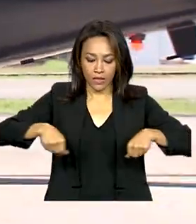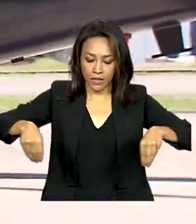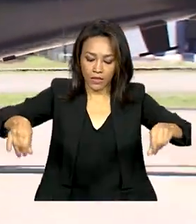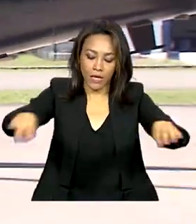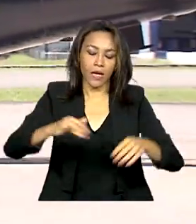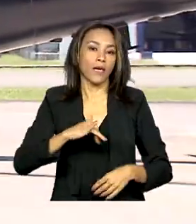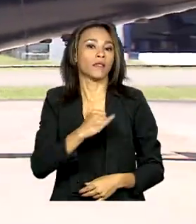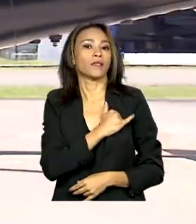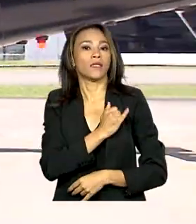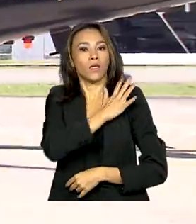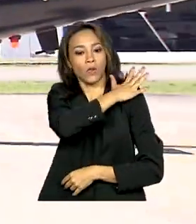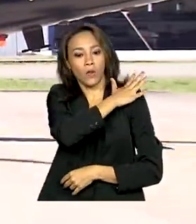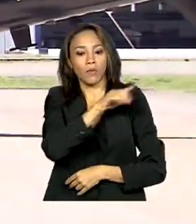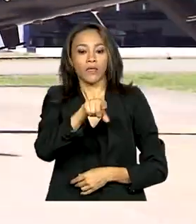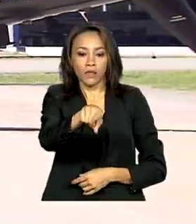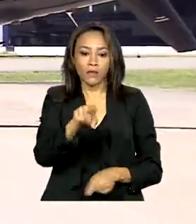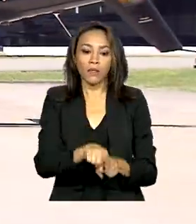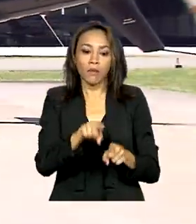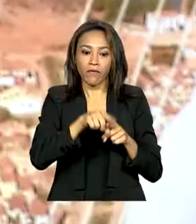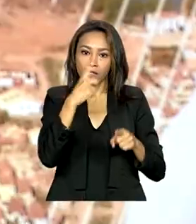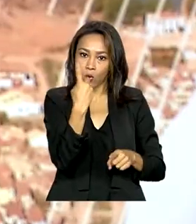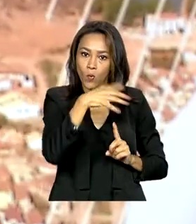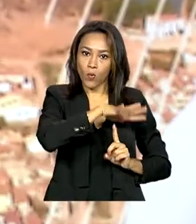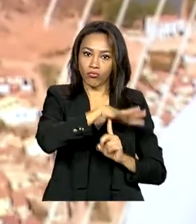para a ação policial no Nordeste.